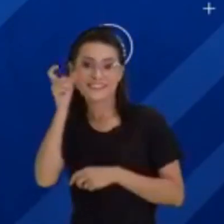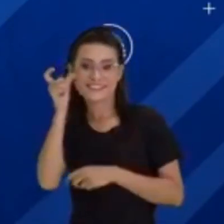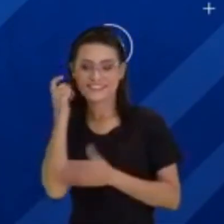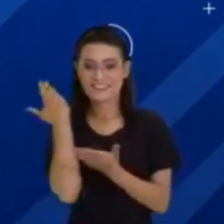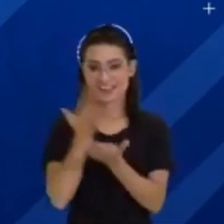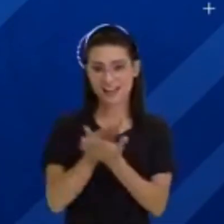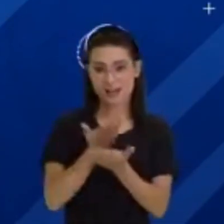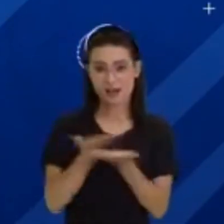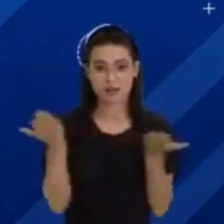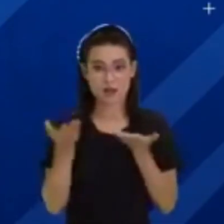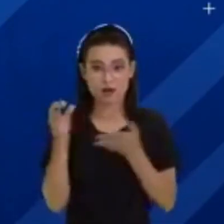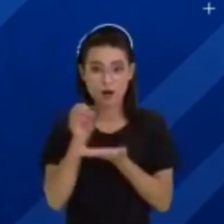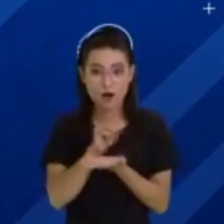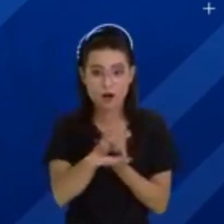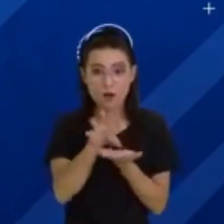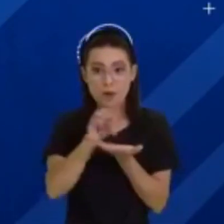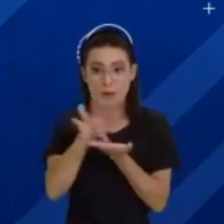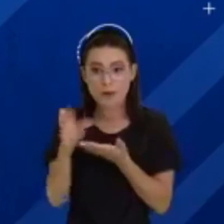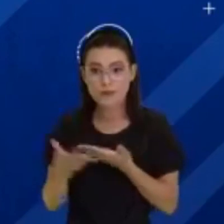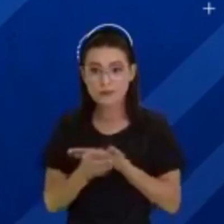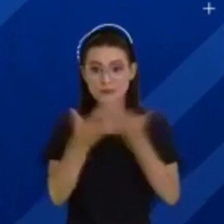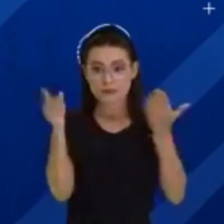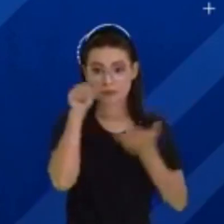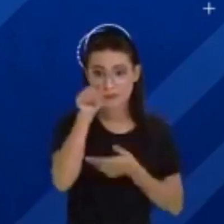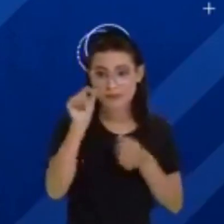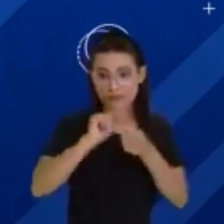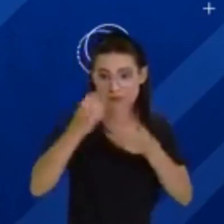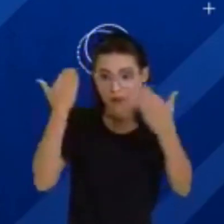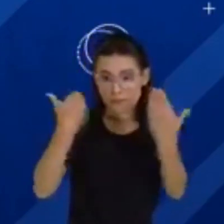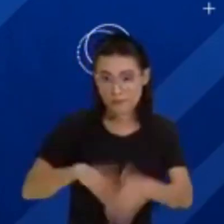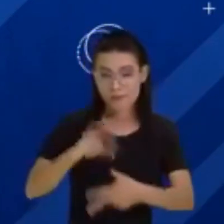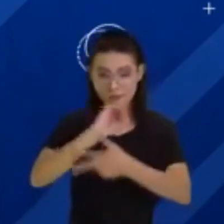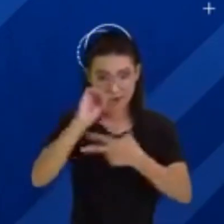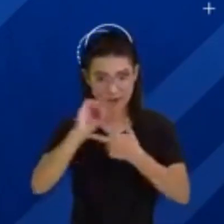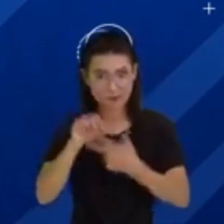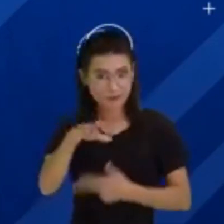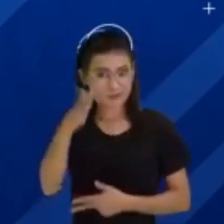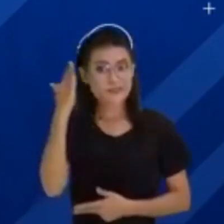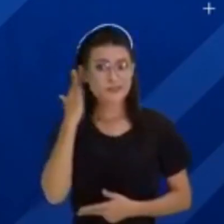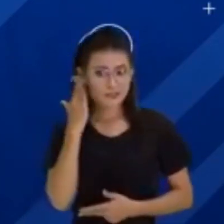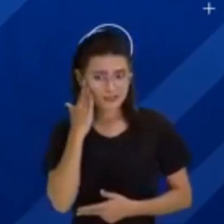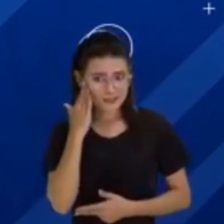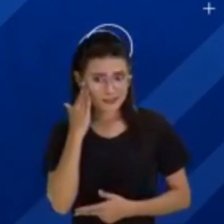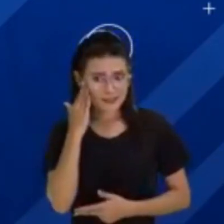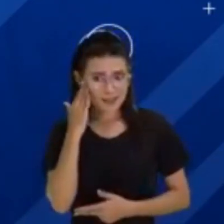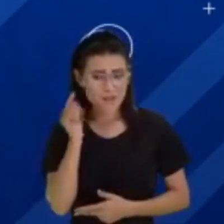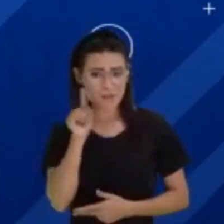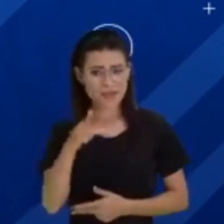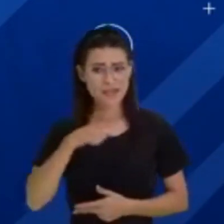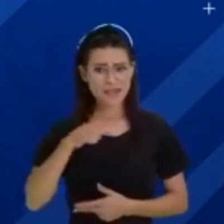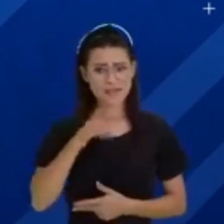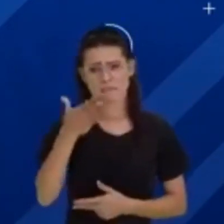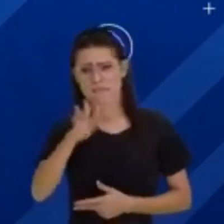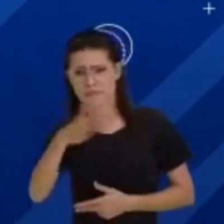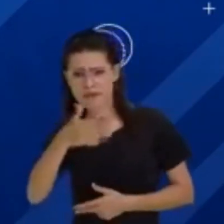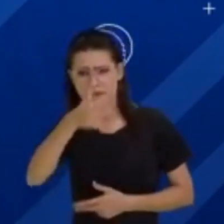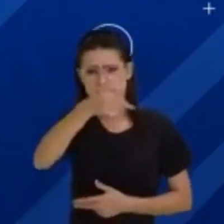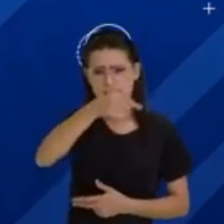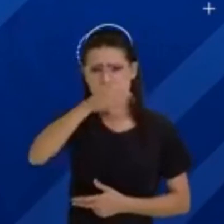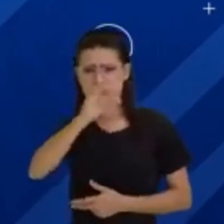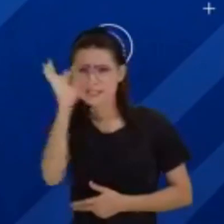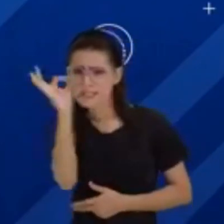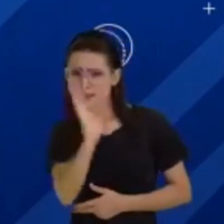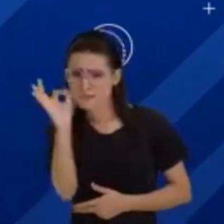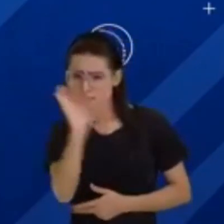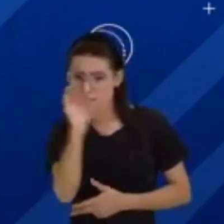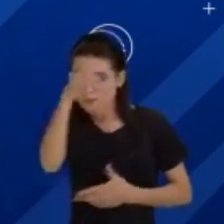eu quero dar uma dica para você que vai fazer a prova do Enem. Você sabia que, em média, 70% de tudo aquilo que